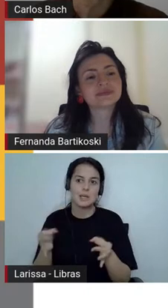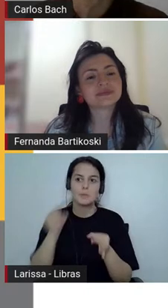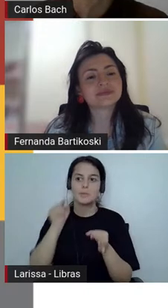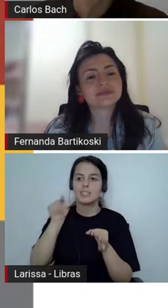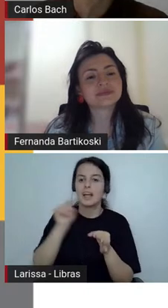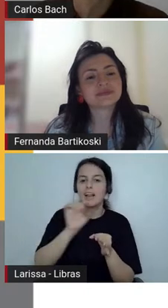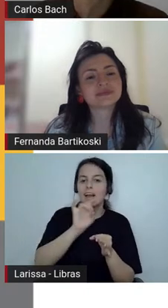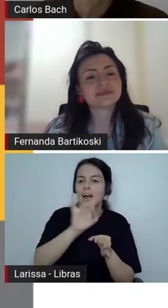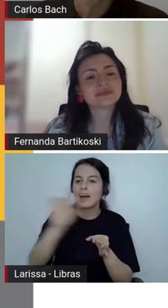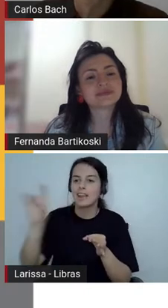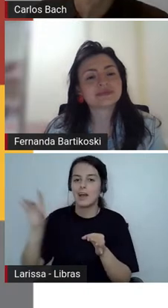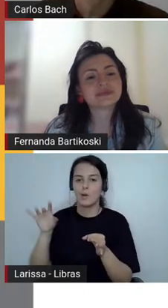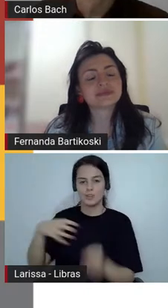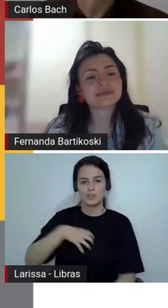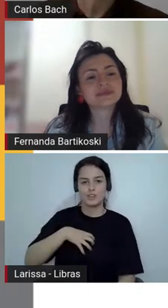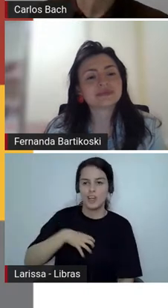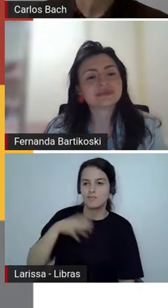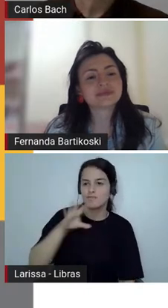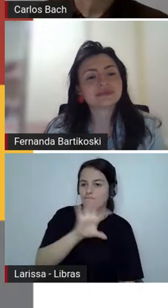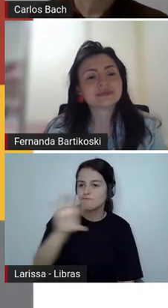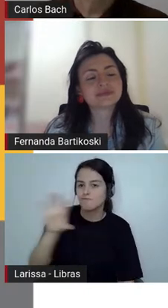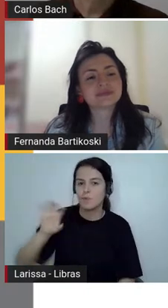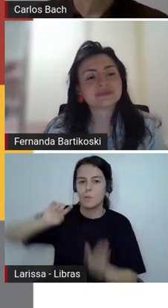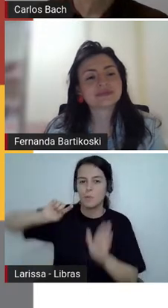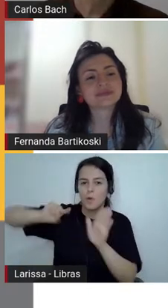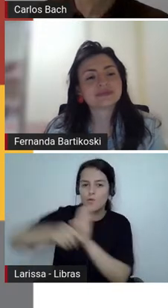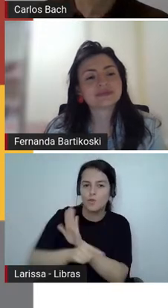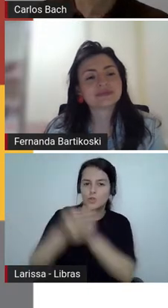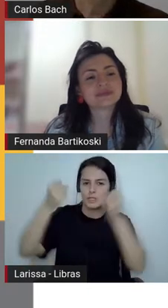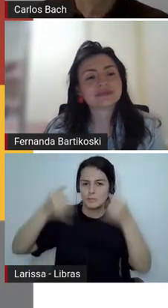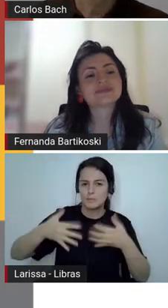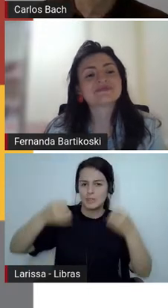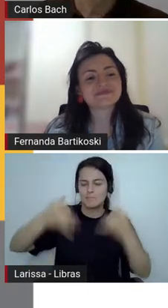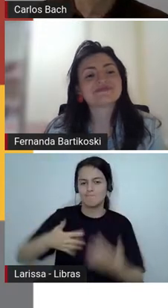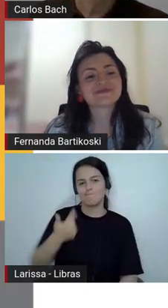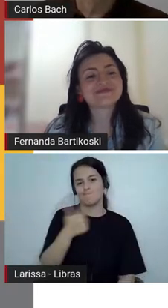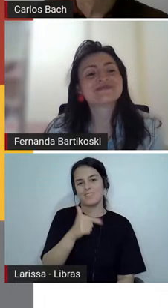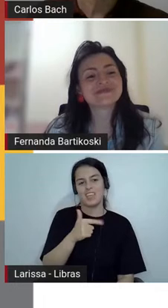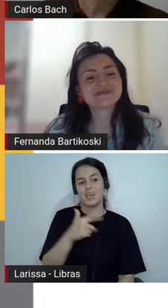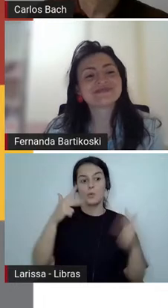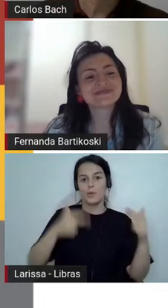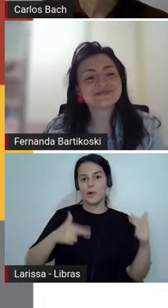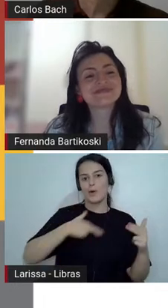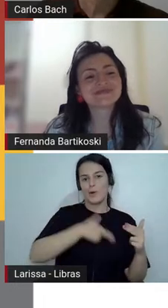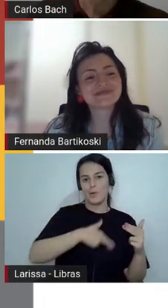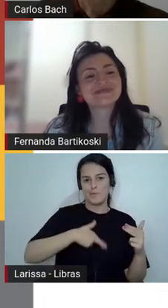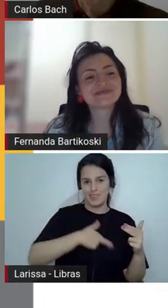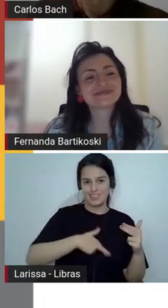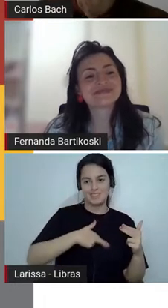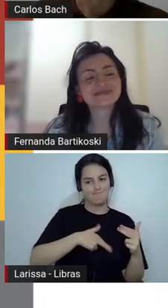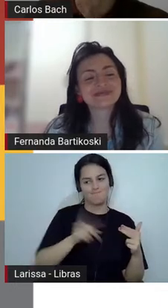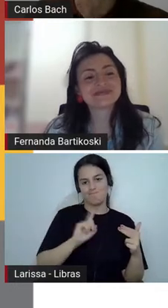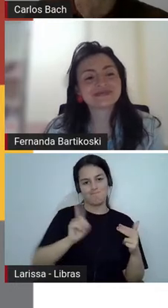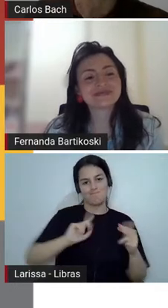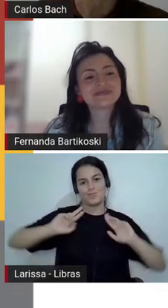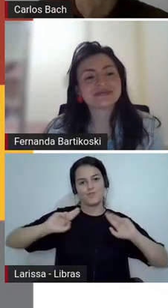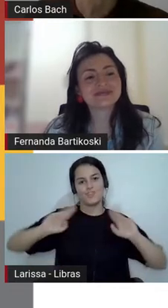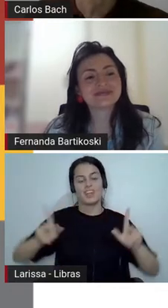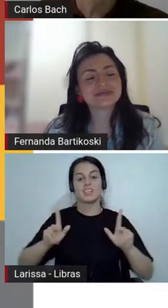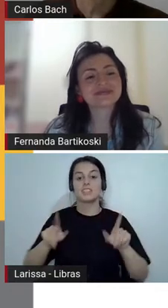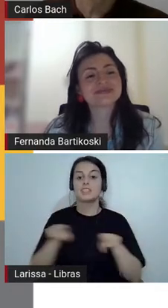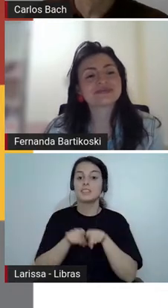grandes cronistas do descobrimento, que é aquelas crônicas históricas que falavam de momentos